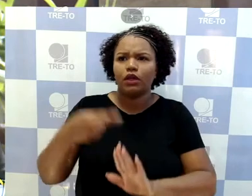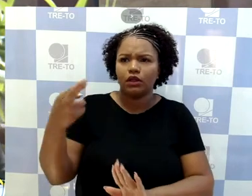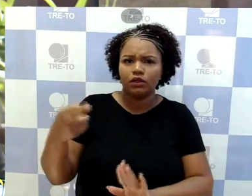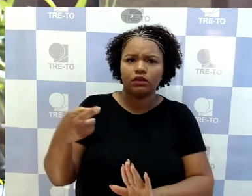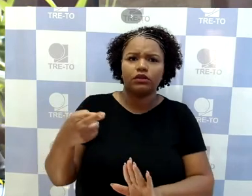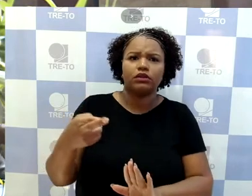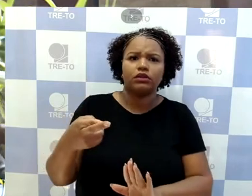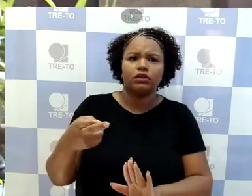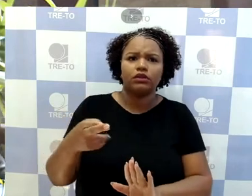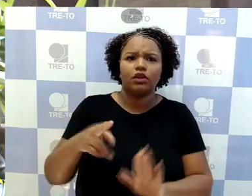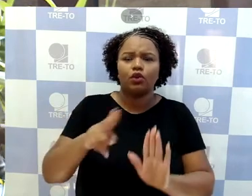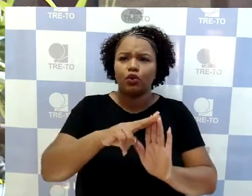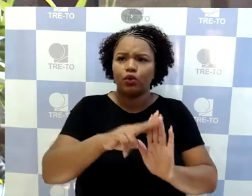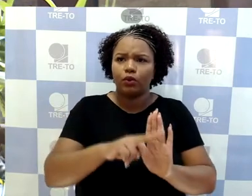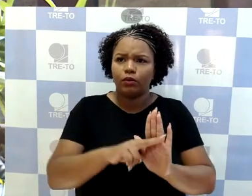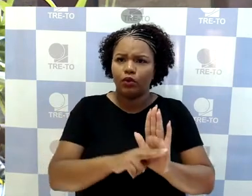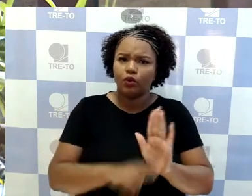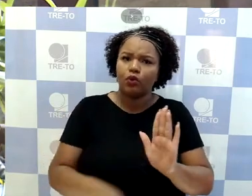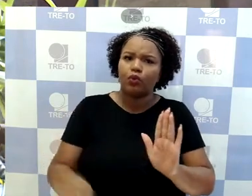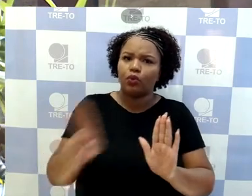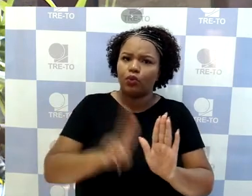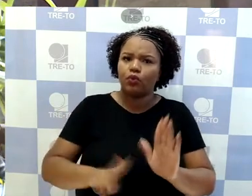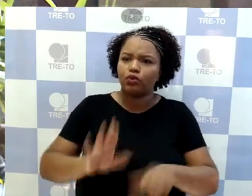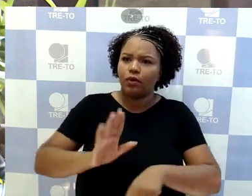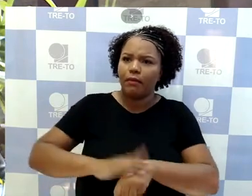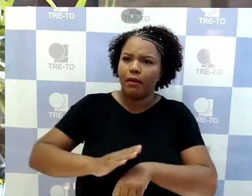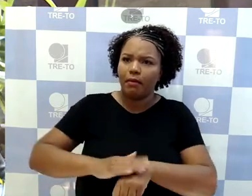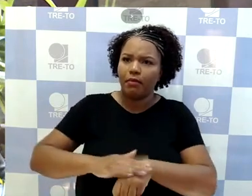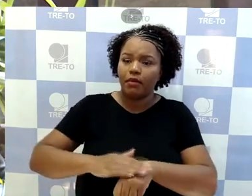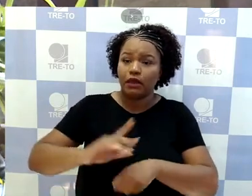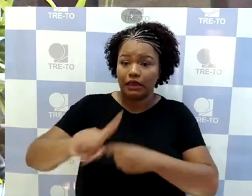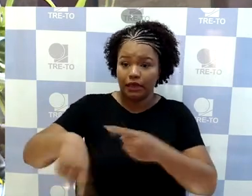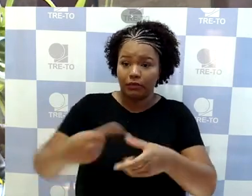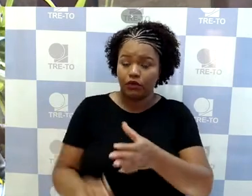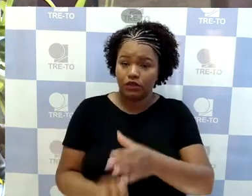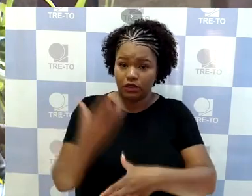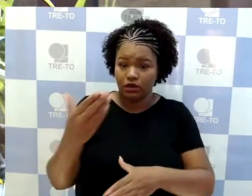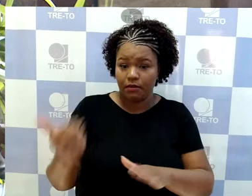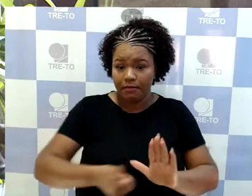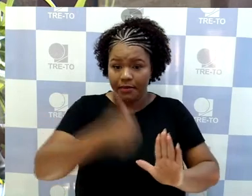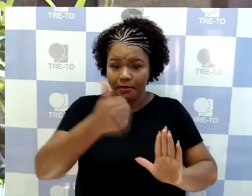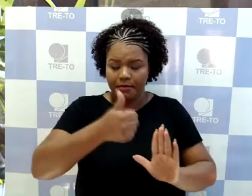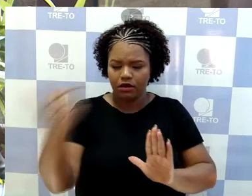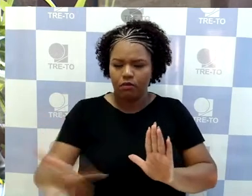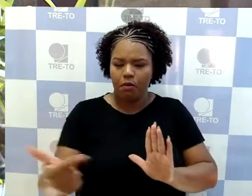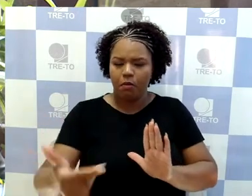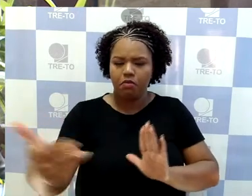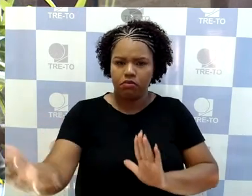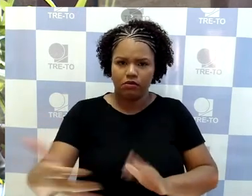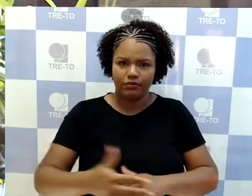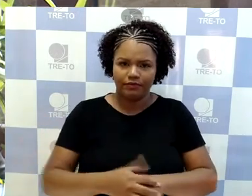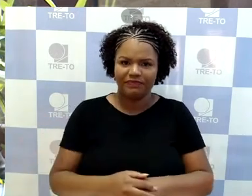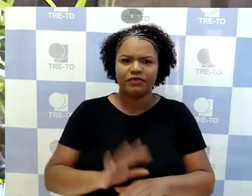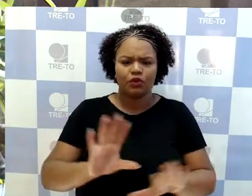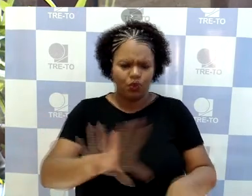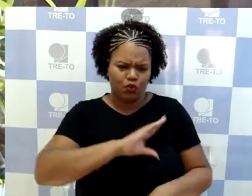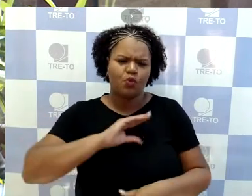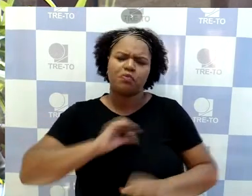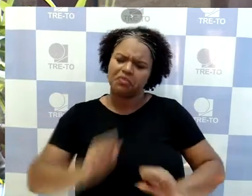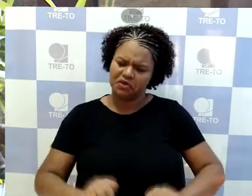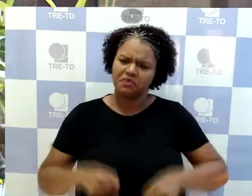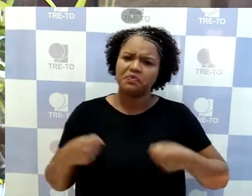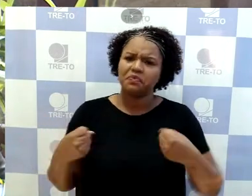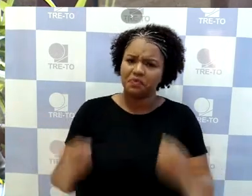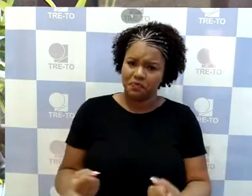normatizar os atos subsequentes a esta criação. E a comissão bastante empenhada, aqui